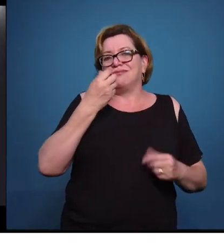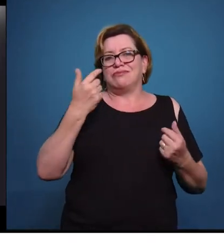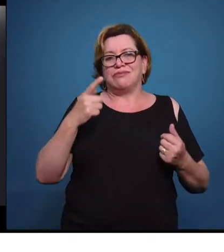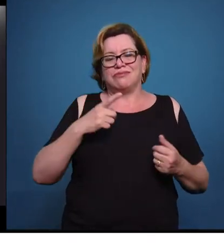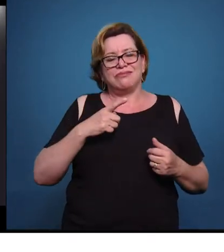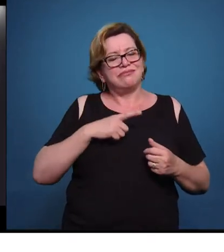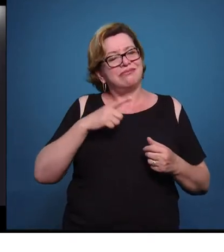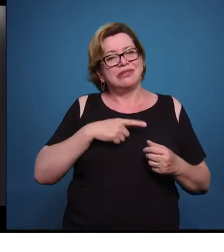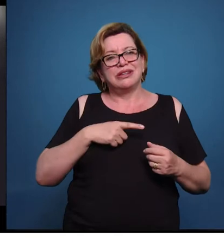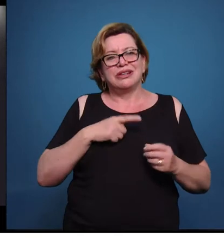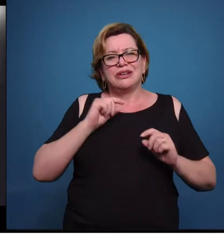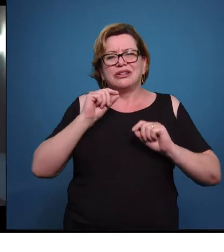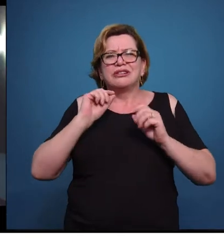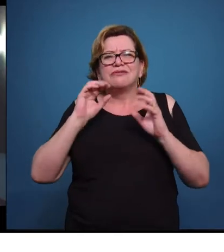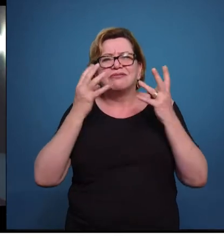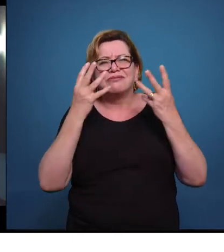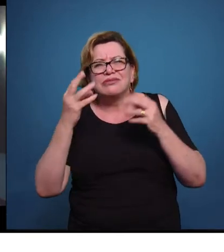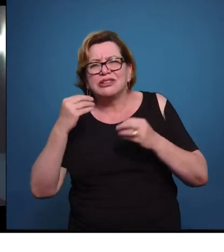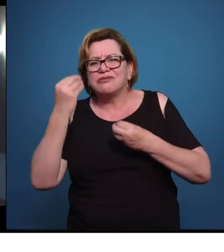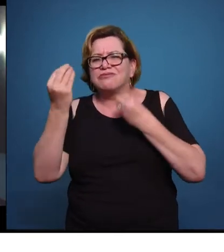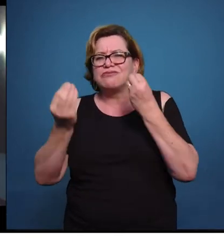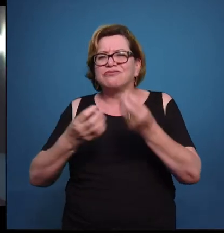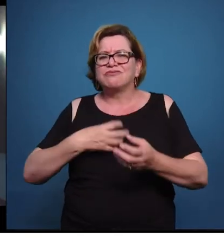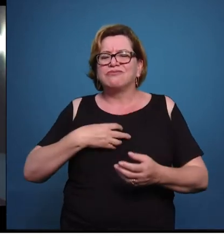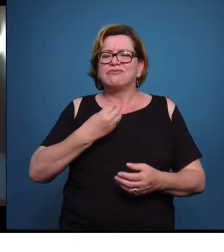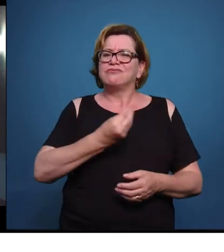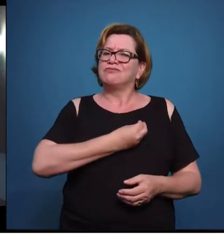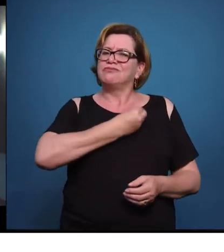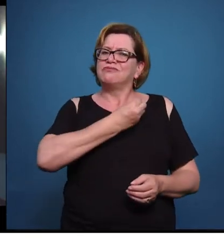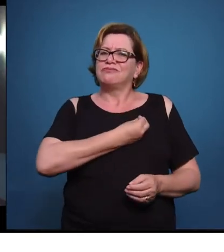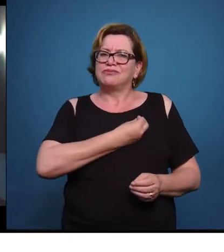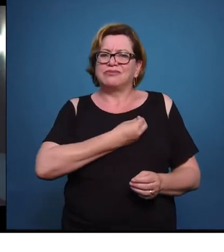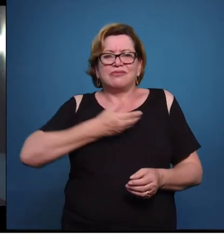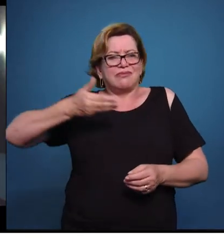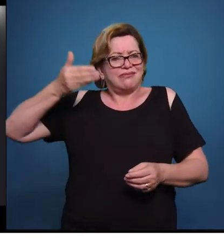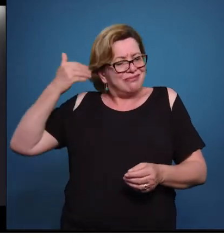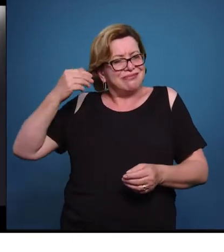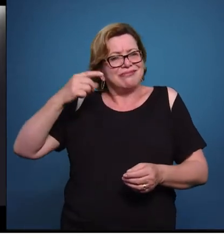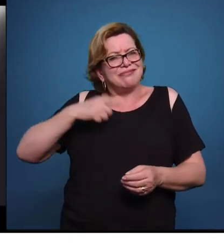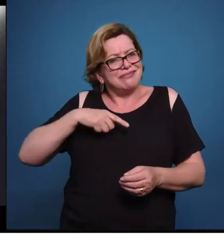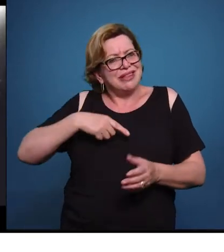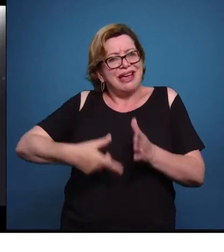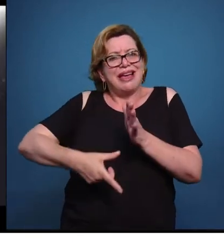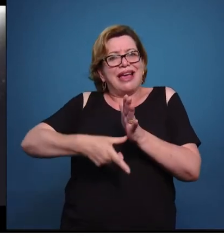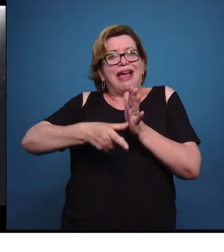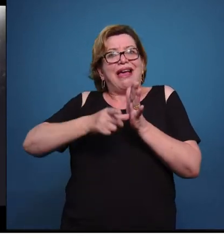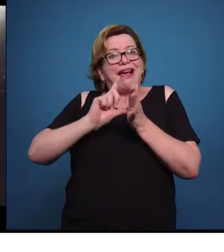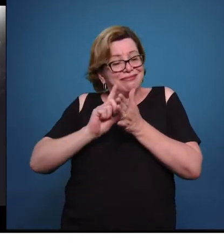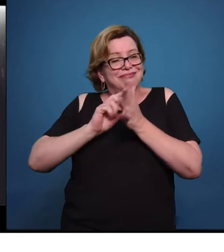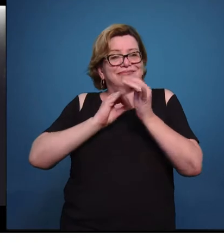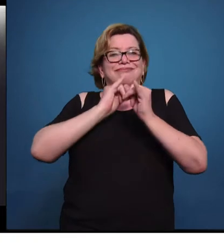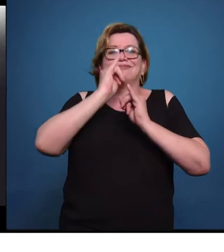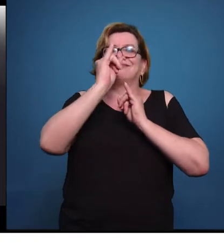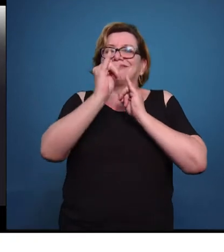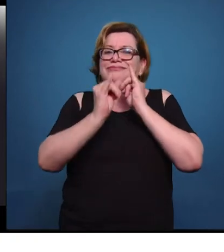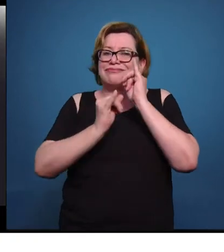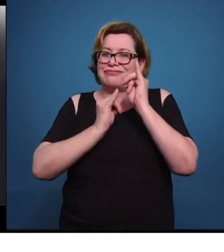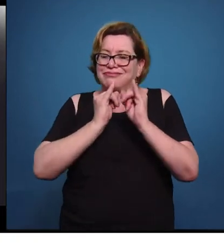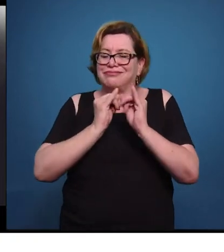boas, da natureza, dos estilos de vida, anteriores a essa febre que nós